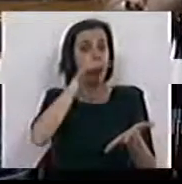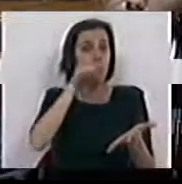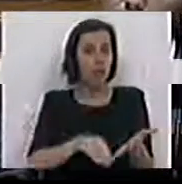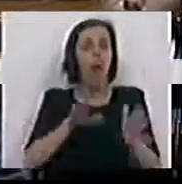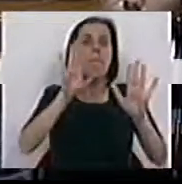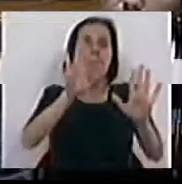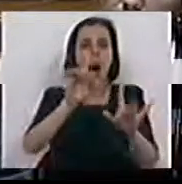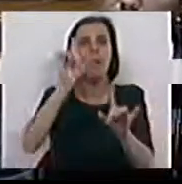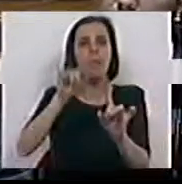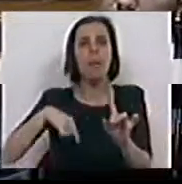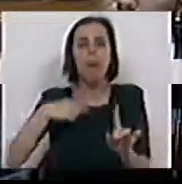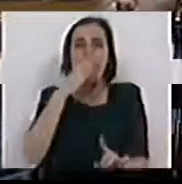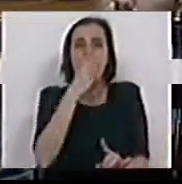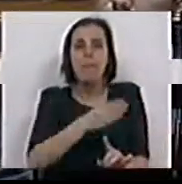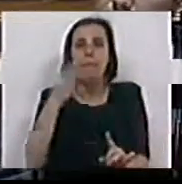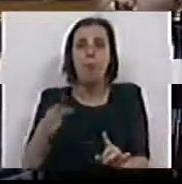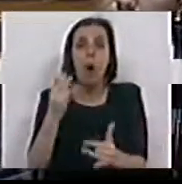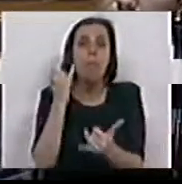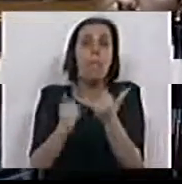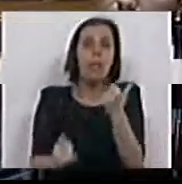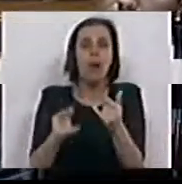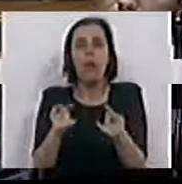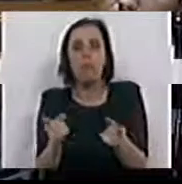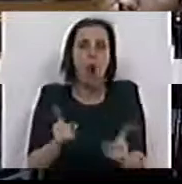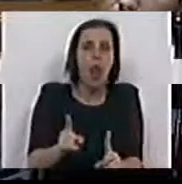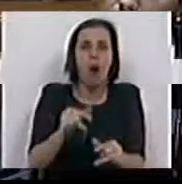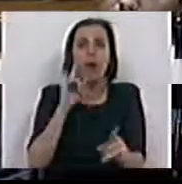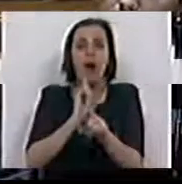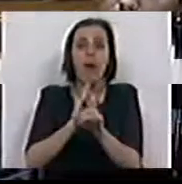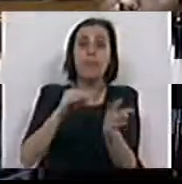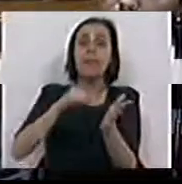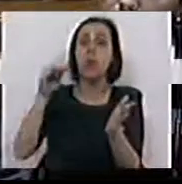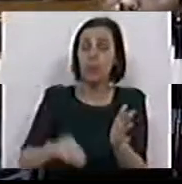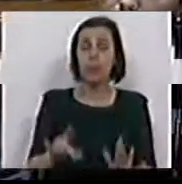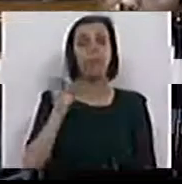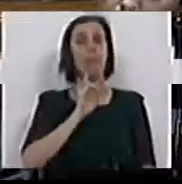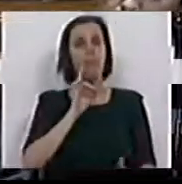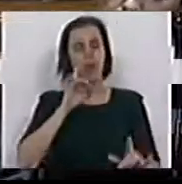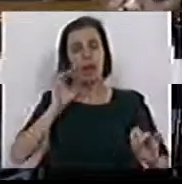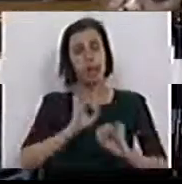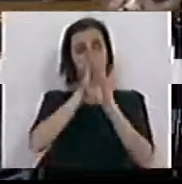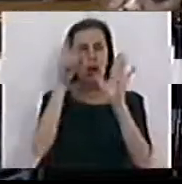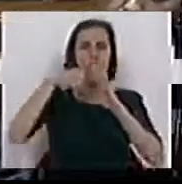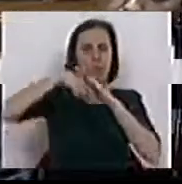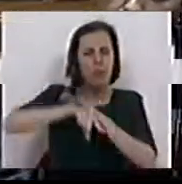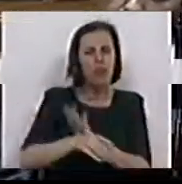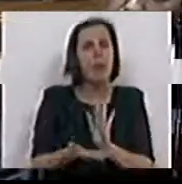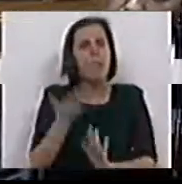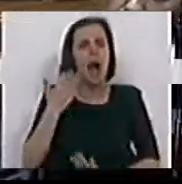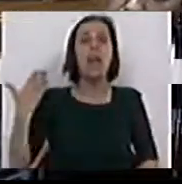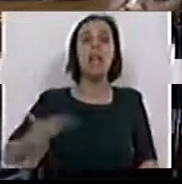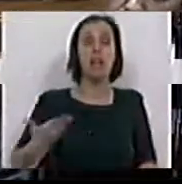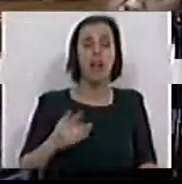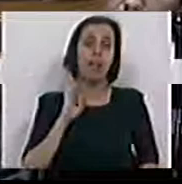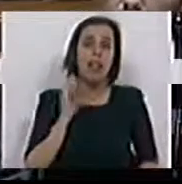contrato, mas também à própria execução e ao período de execução destes contratos. Importa clarificar e aprofundar os